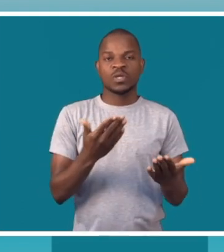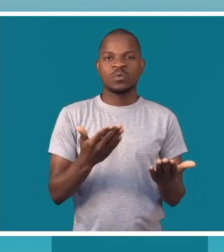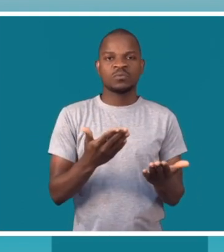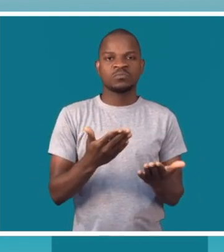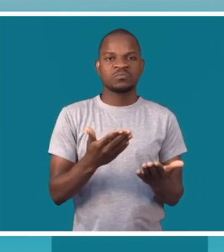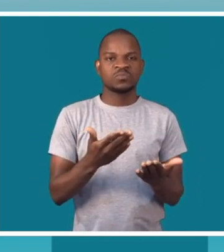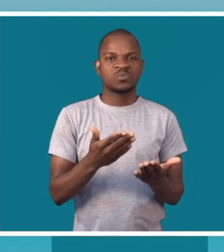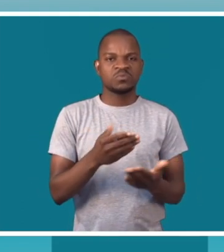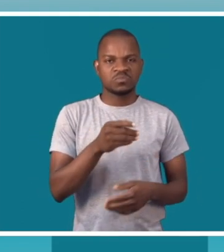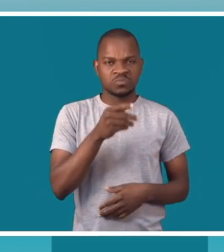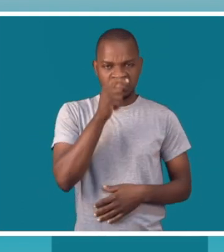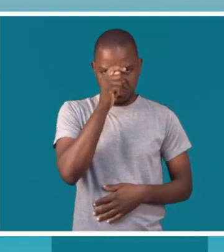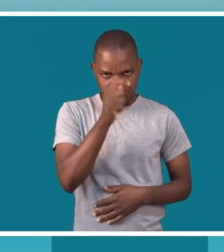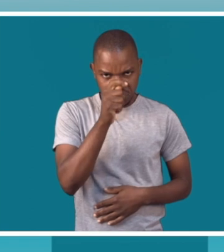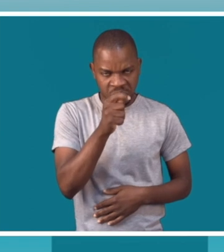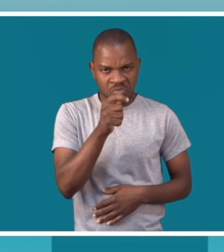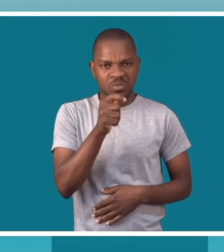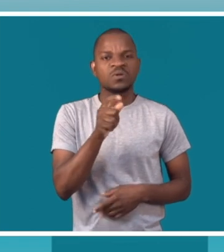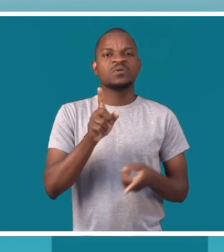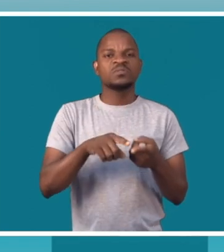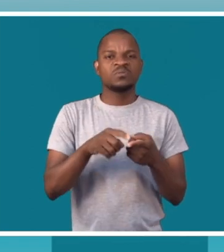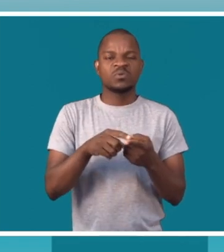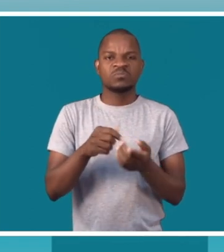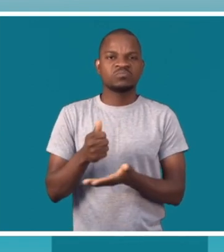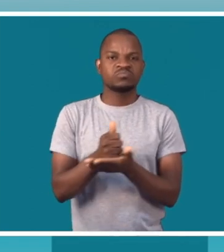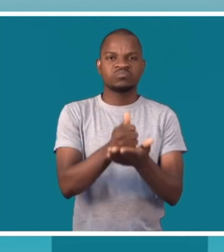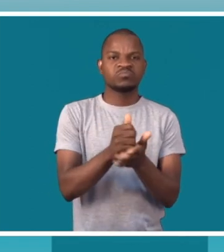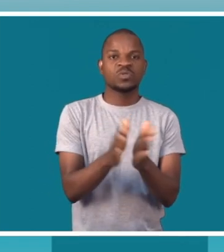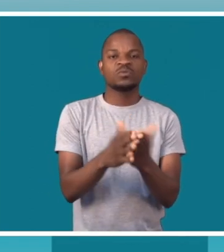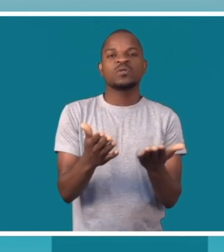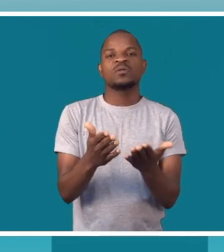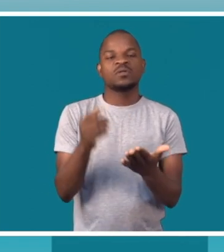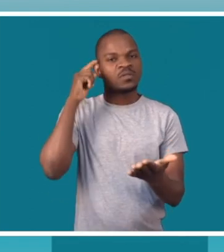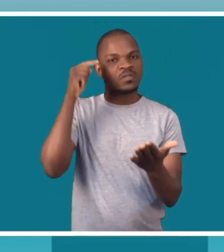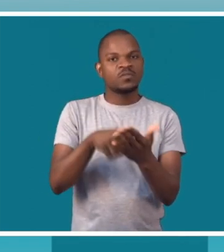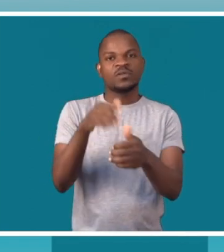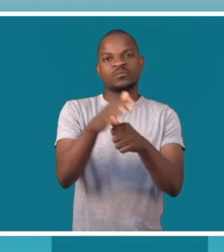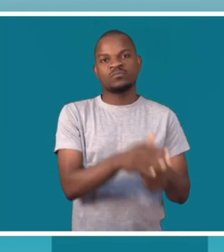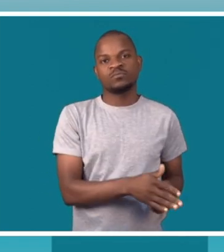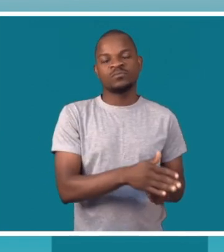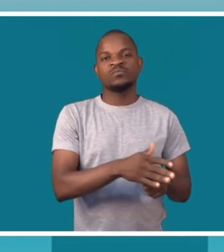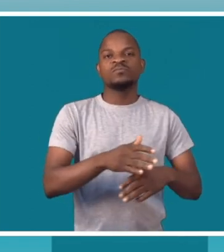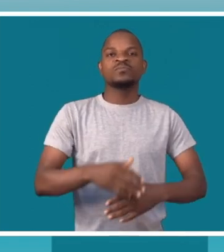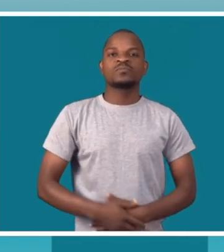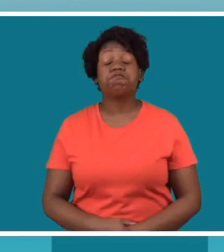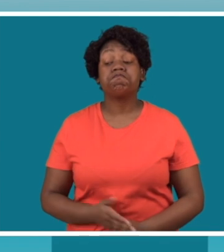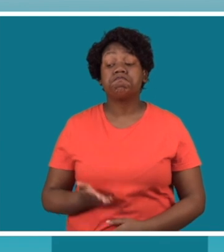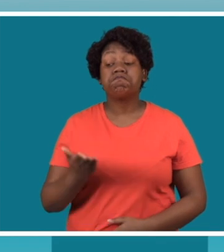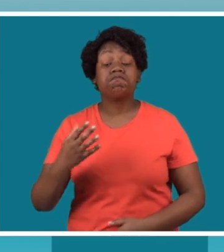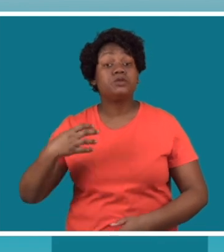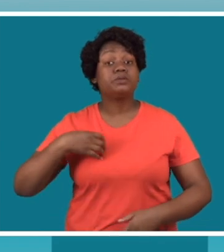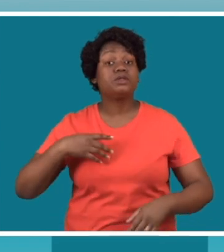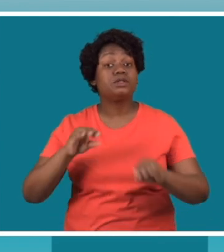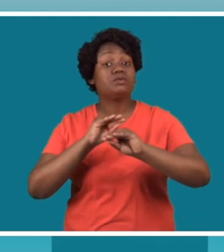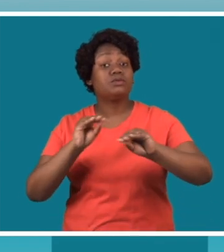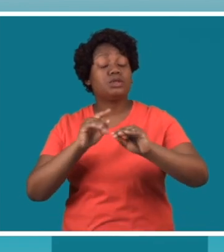condições, porque não são atendidas de uma maneira geral. Elas ficam excluídas do processo educacional. O vice